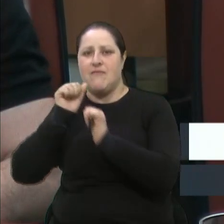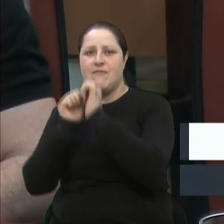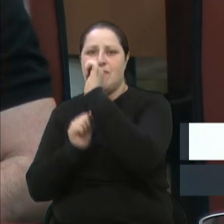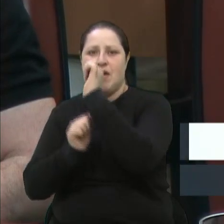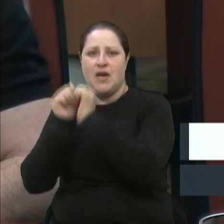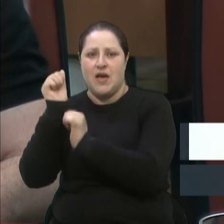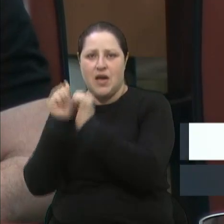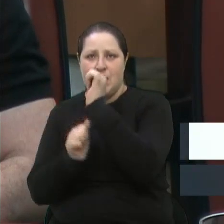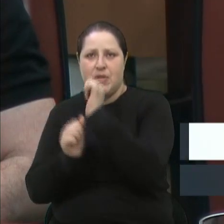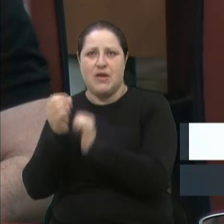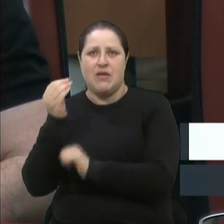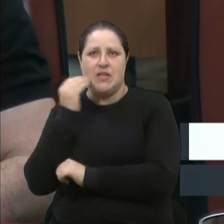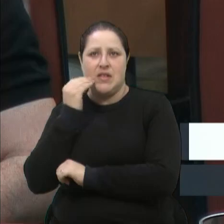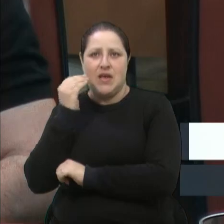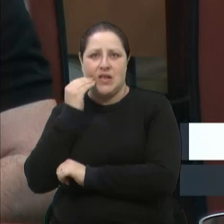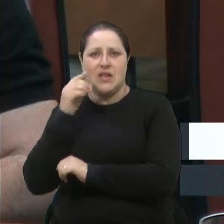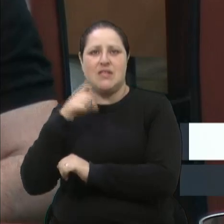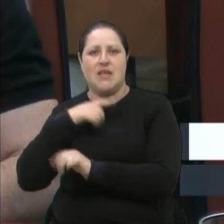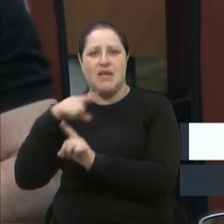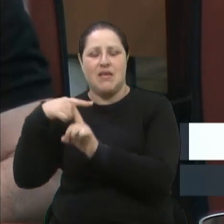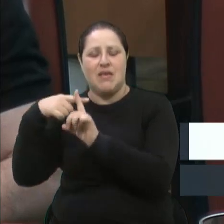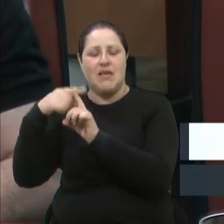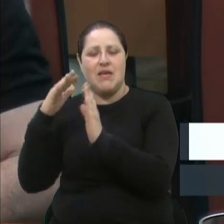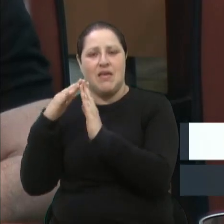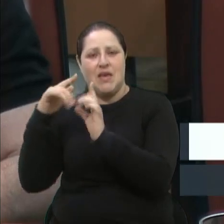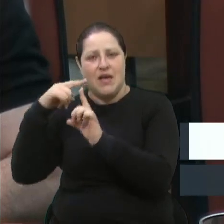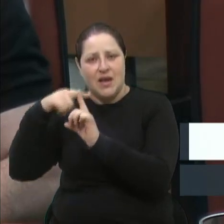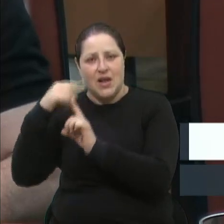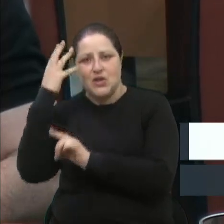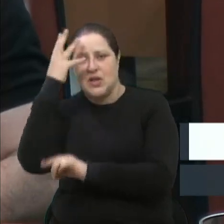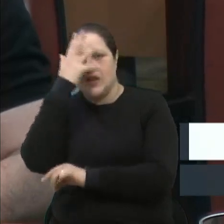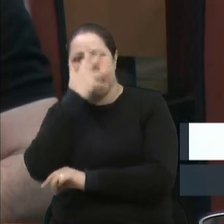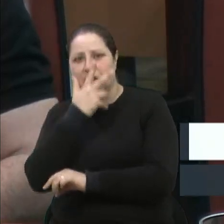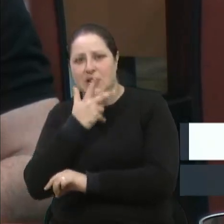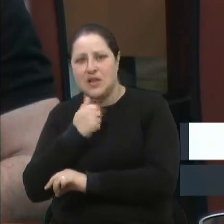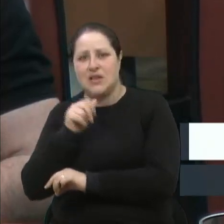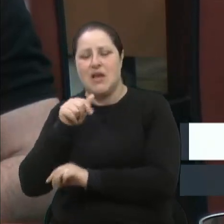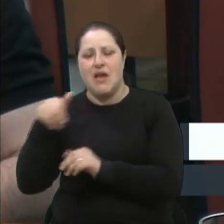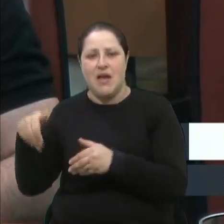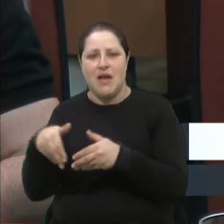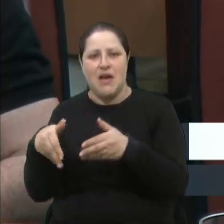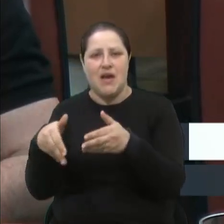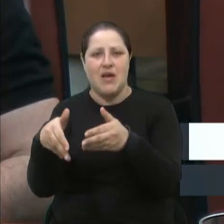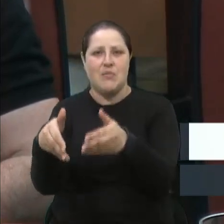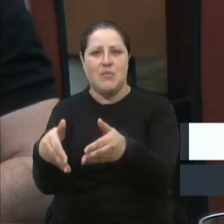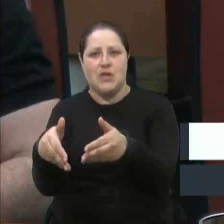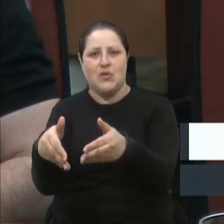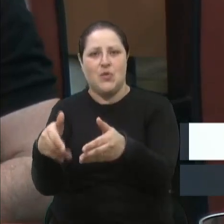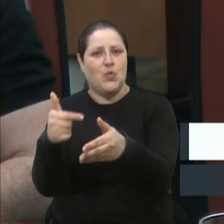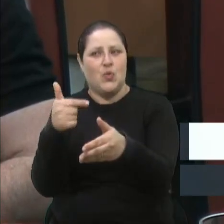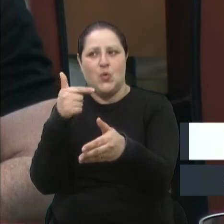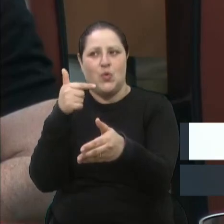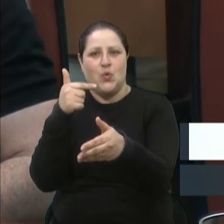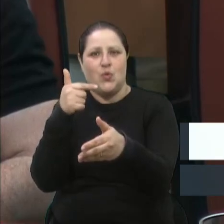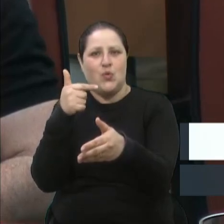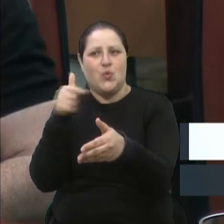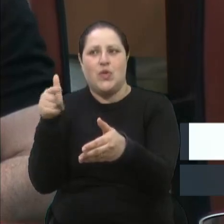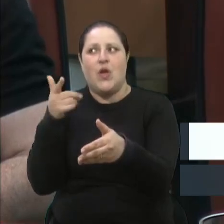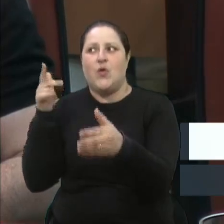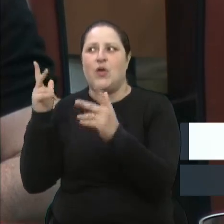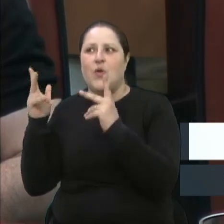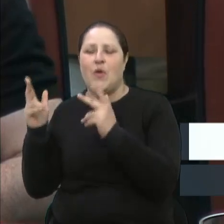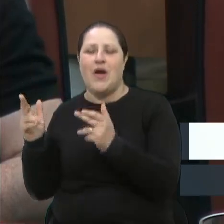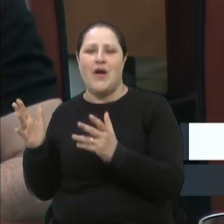de Teste, lá em Galópolis, tem uma igreja linda, é um roteiro incomparável do que daria para buscar